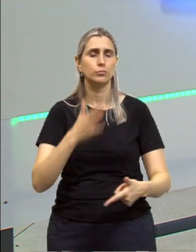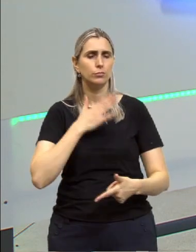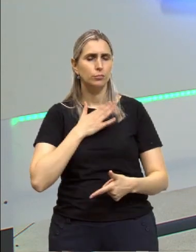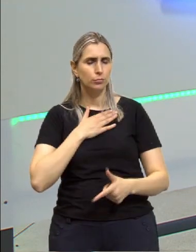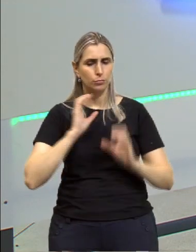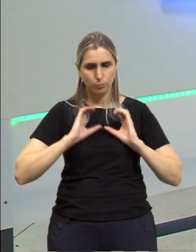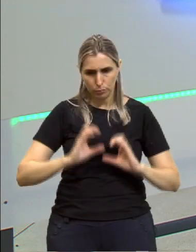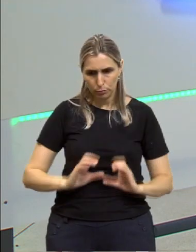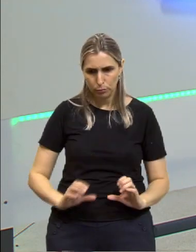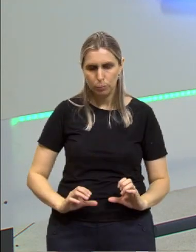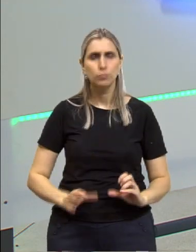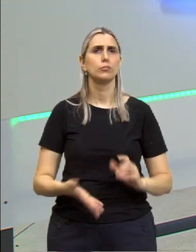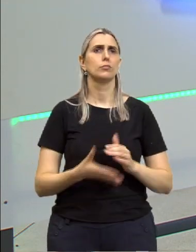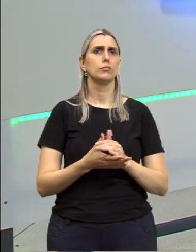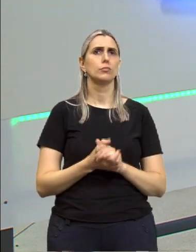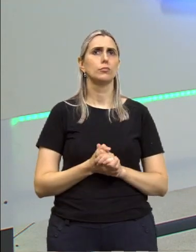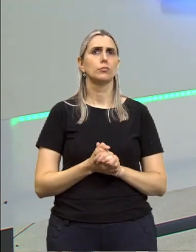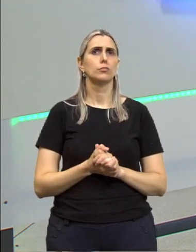comportamento,